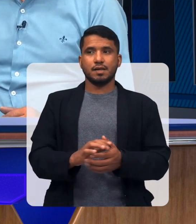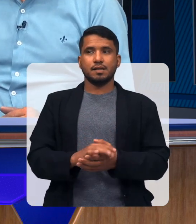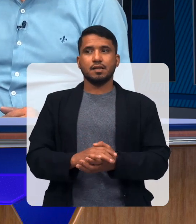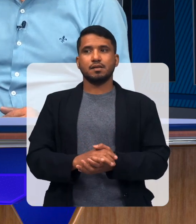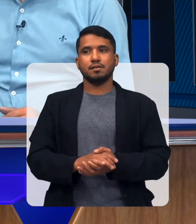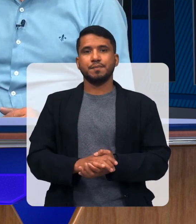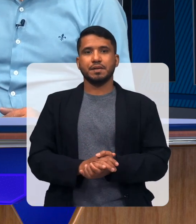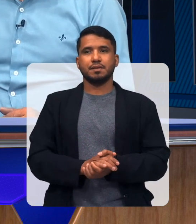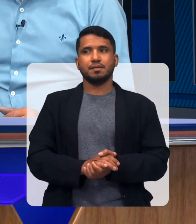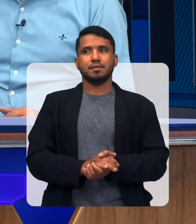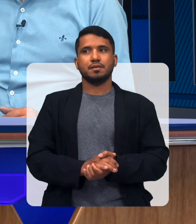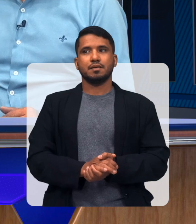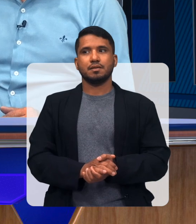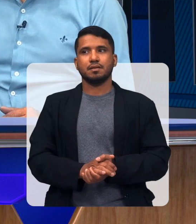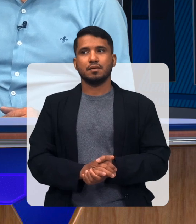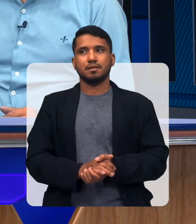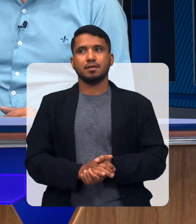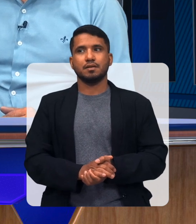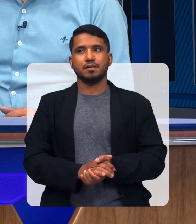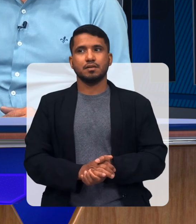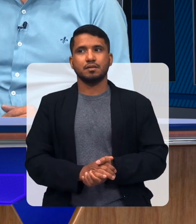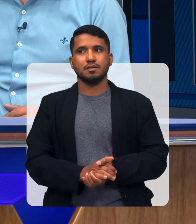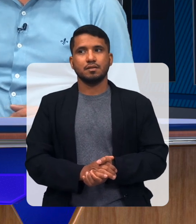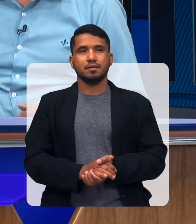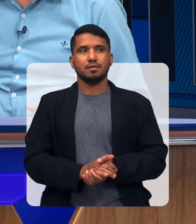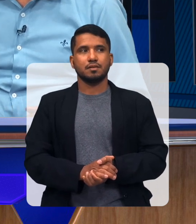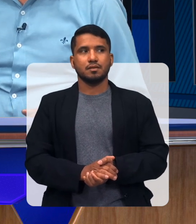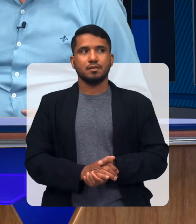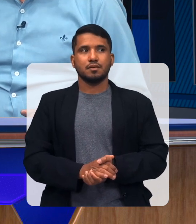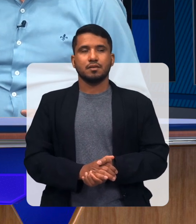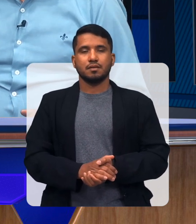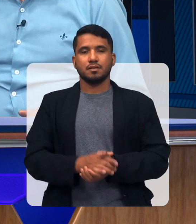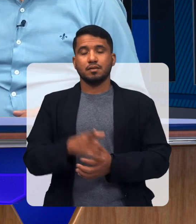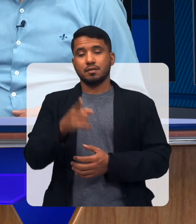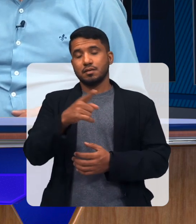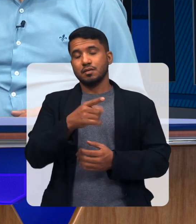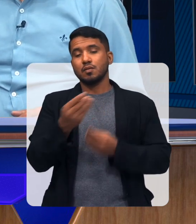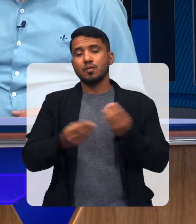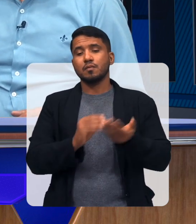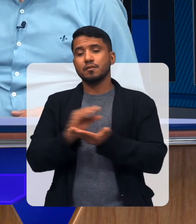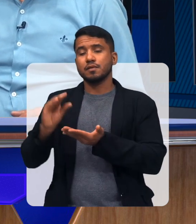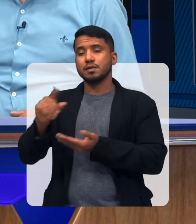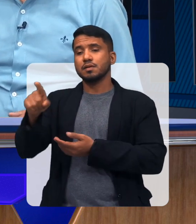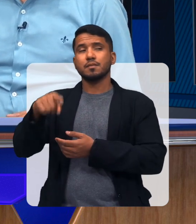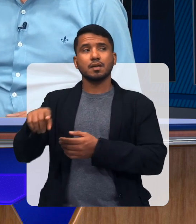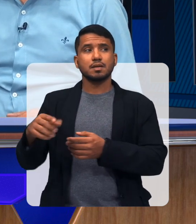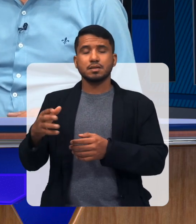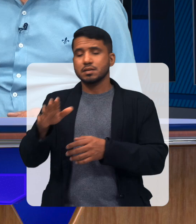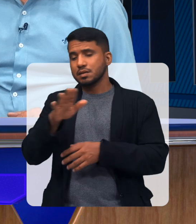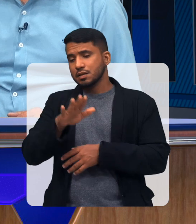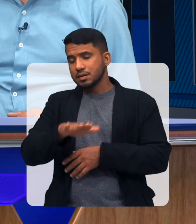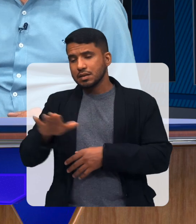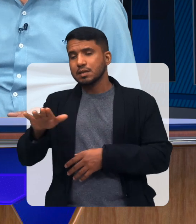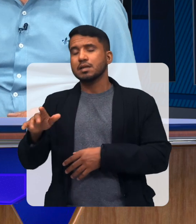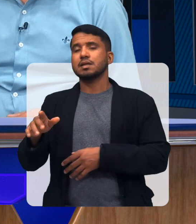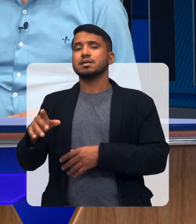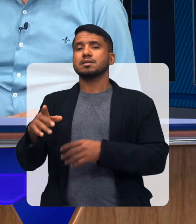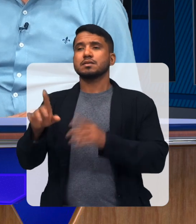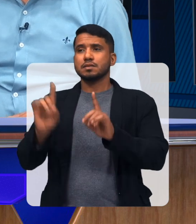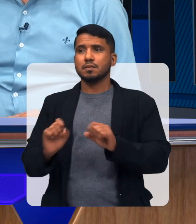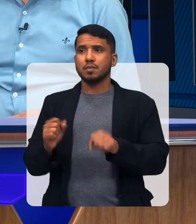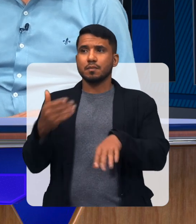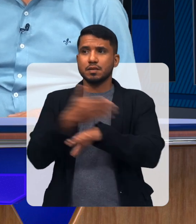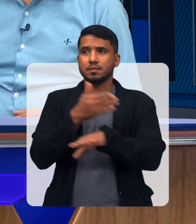esportiva Como é que está sendo esse estímulo Esse incentivo A esses garotos e essas garotas A participarem